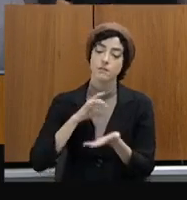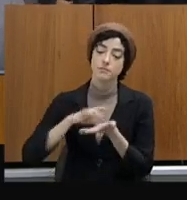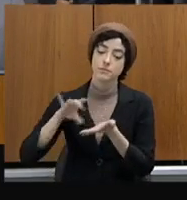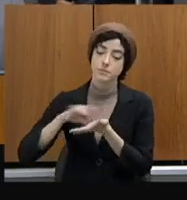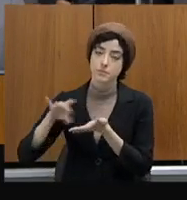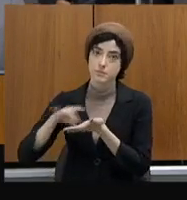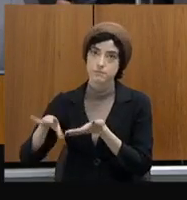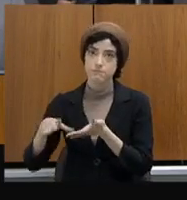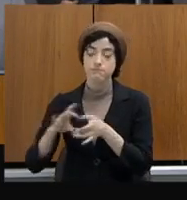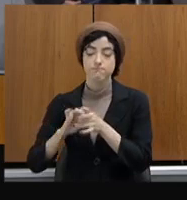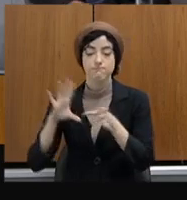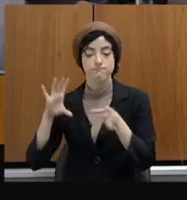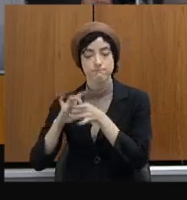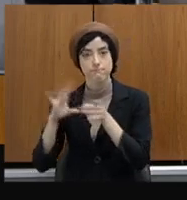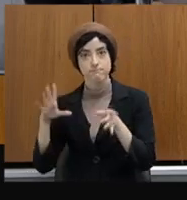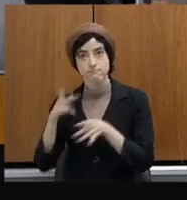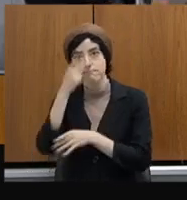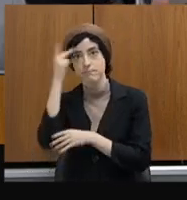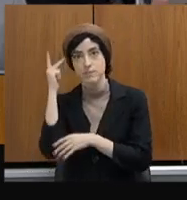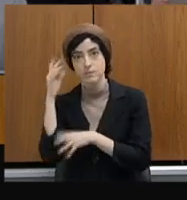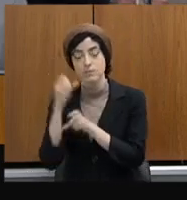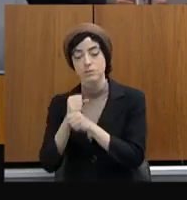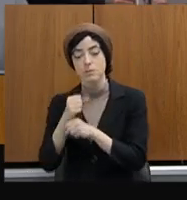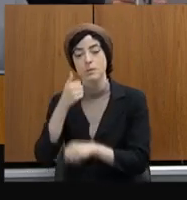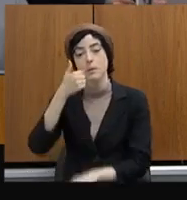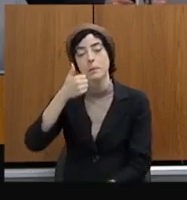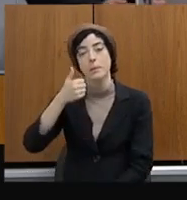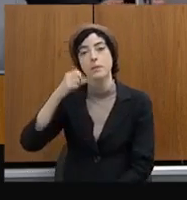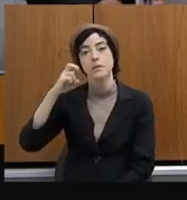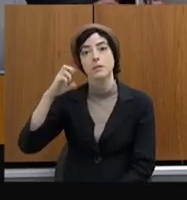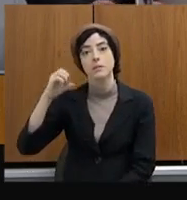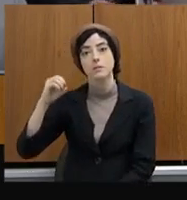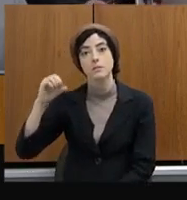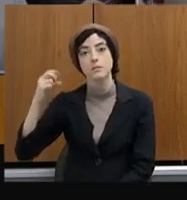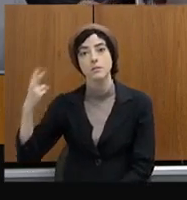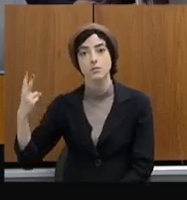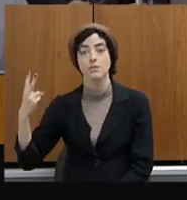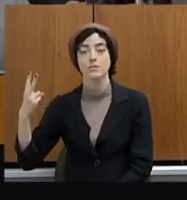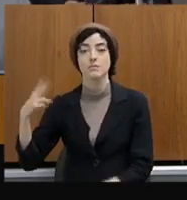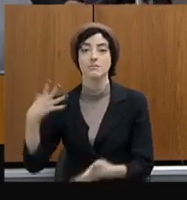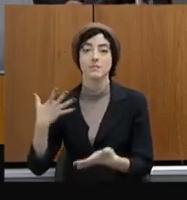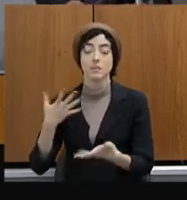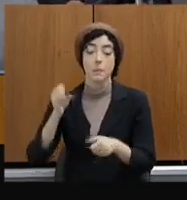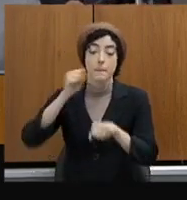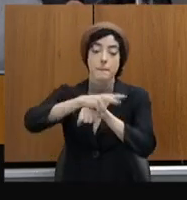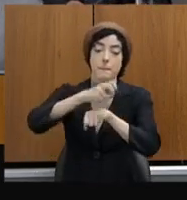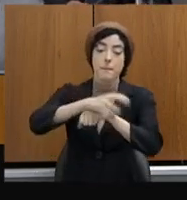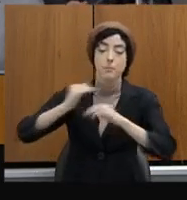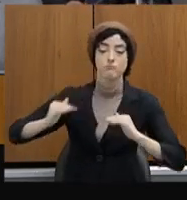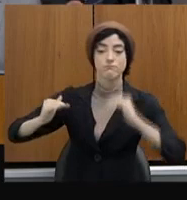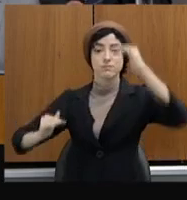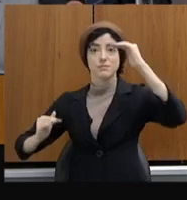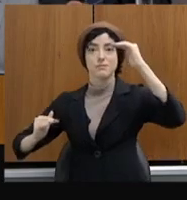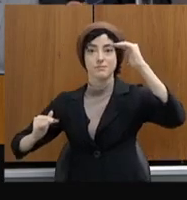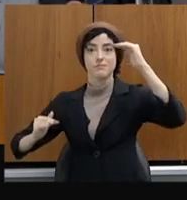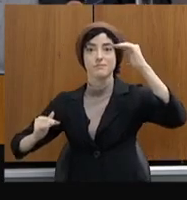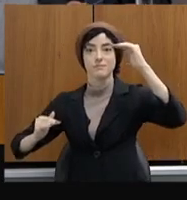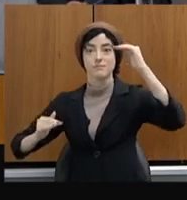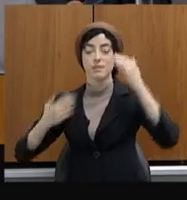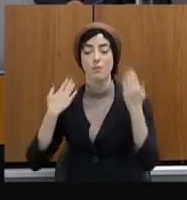aí um pouco, o ingresso um pouquinho maior do que os nossos desligamentos.